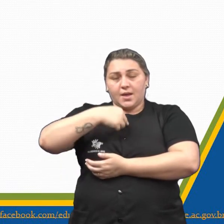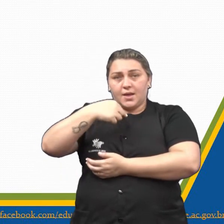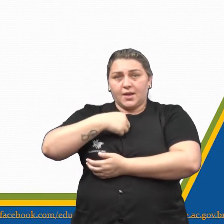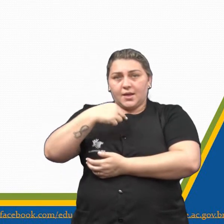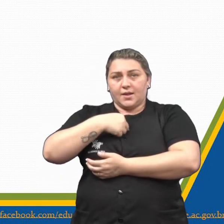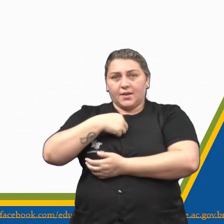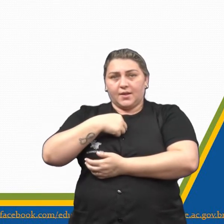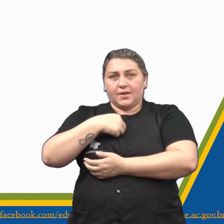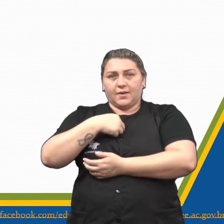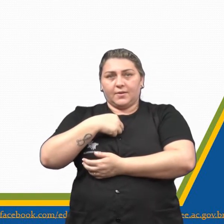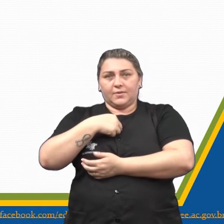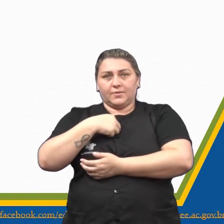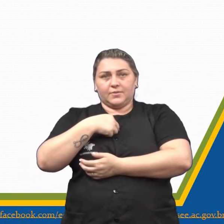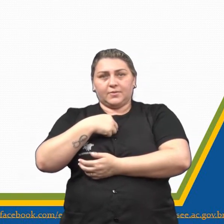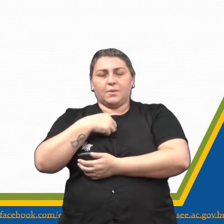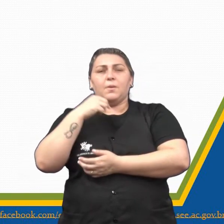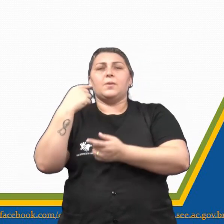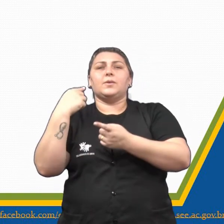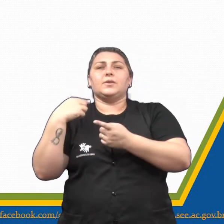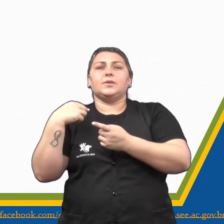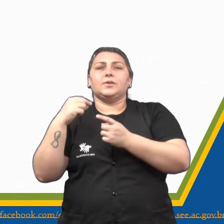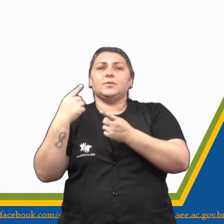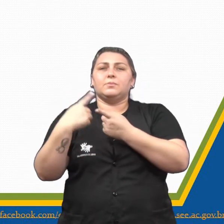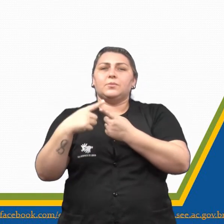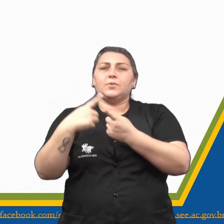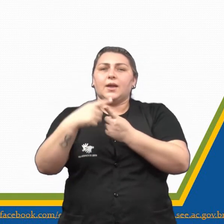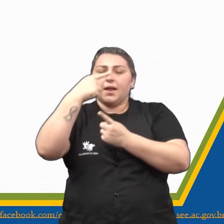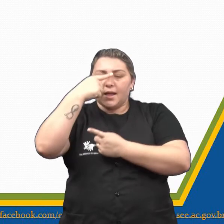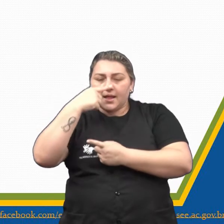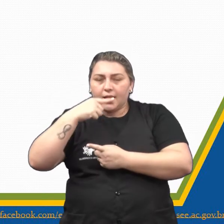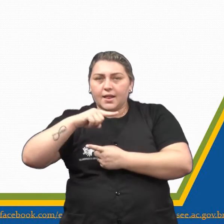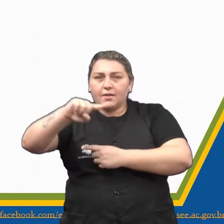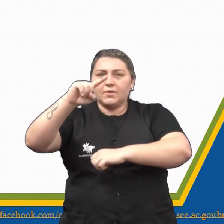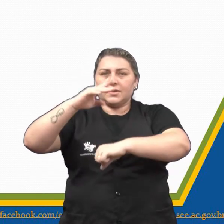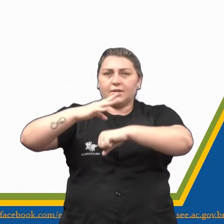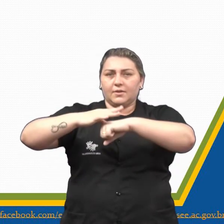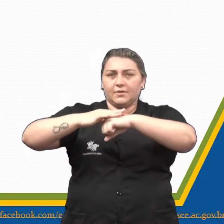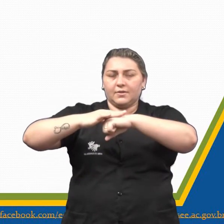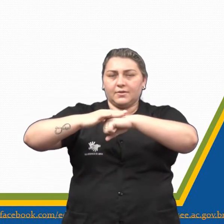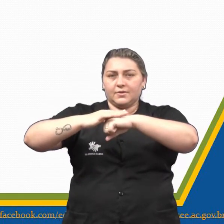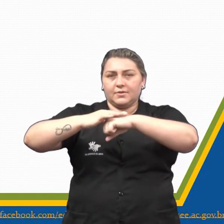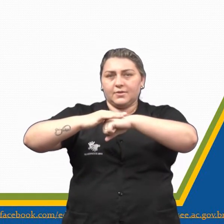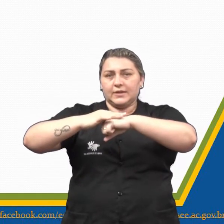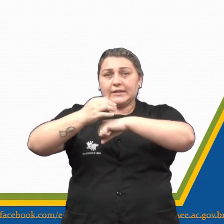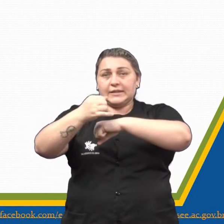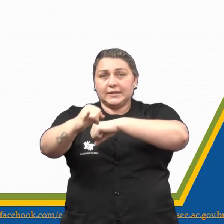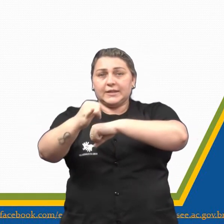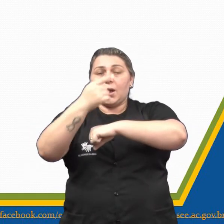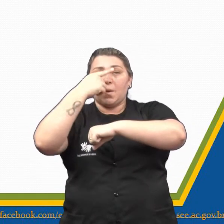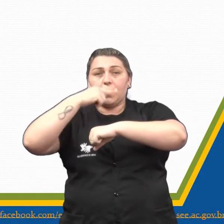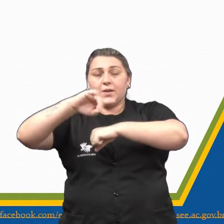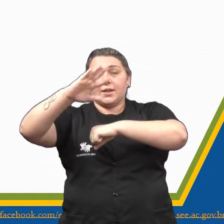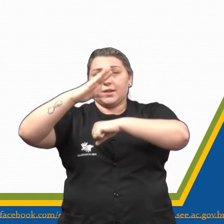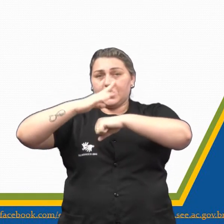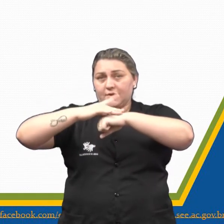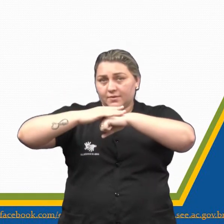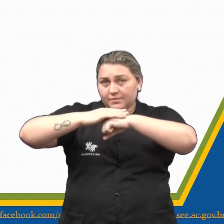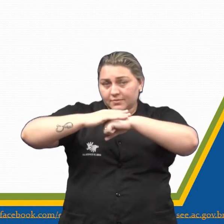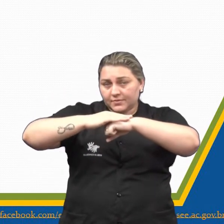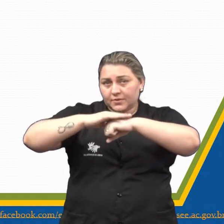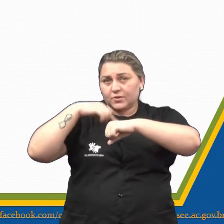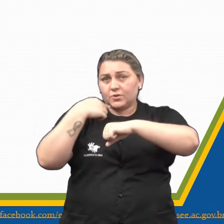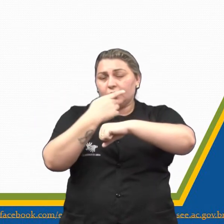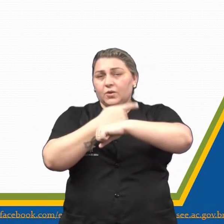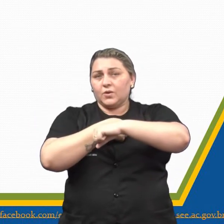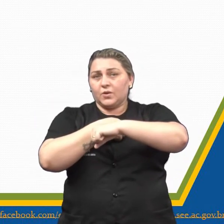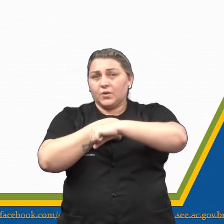muito apesadumbrados, porque o elefante estava enfermo, certo? Então, se o elefante estava enfermo, estava doente, ele